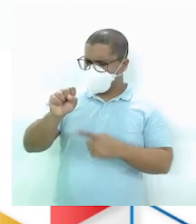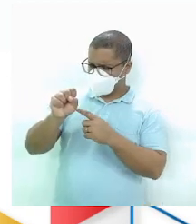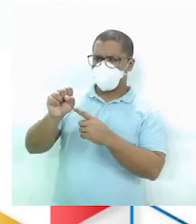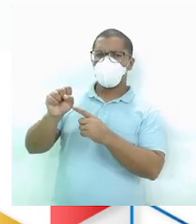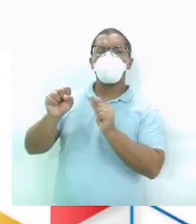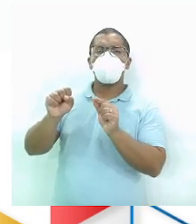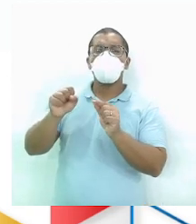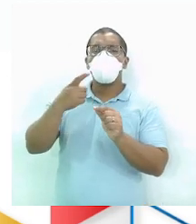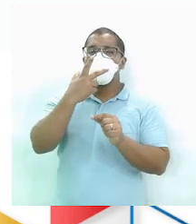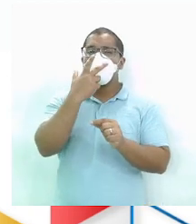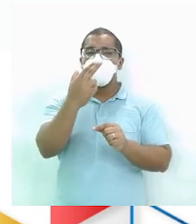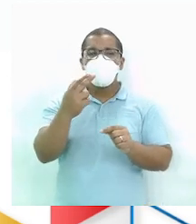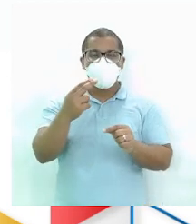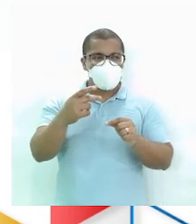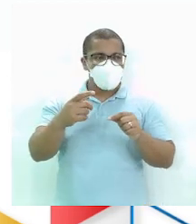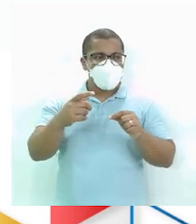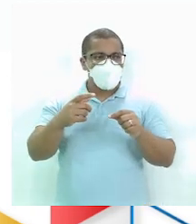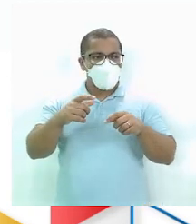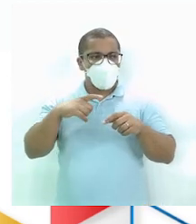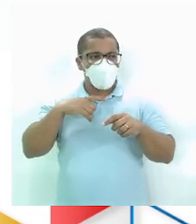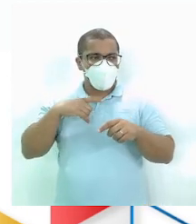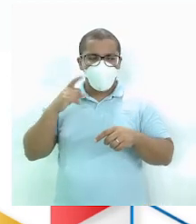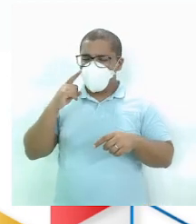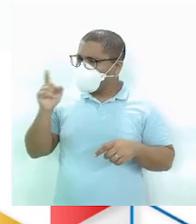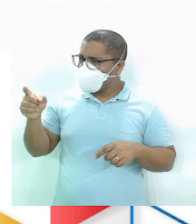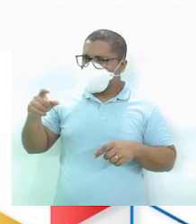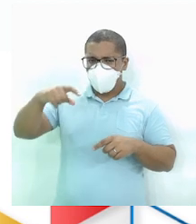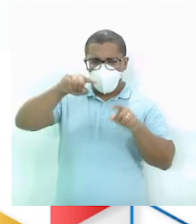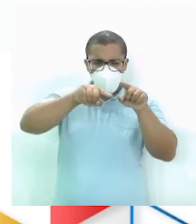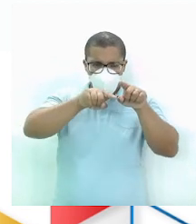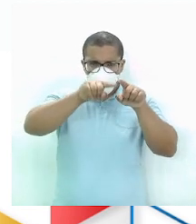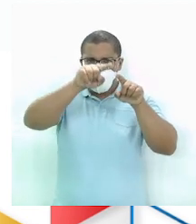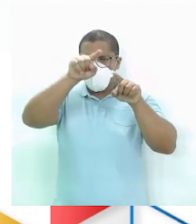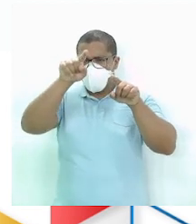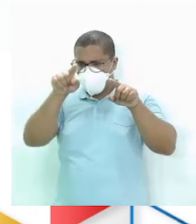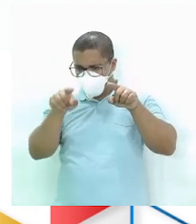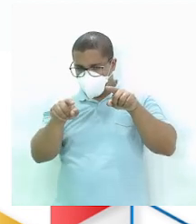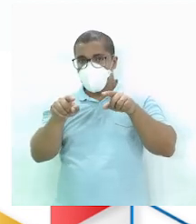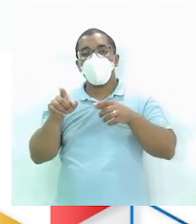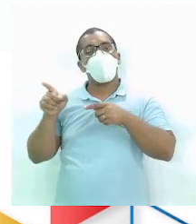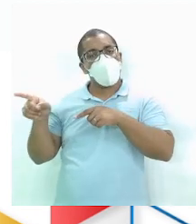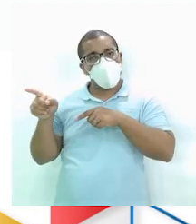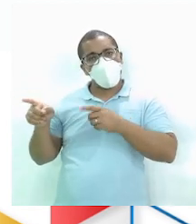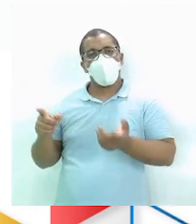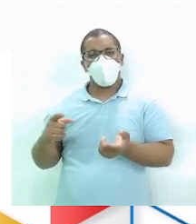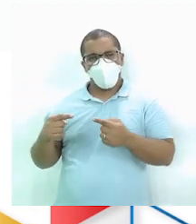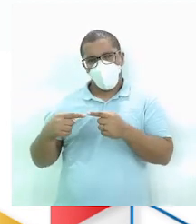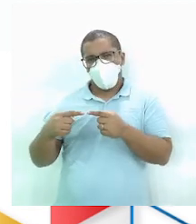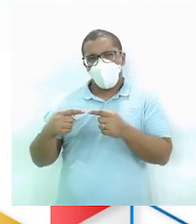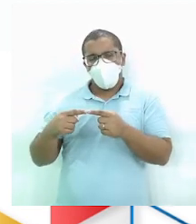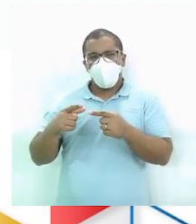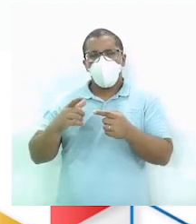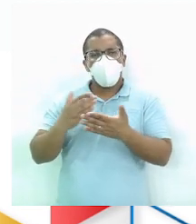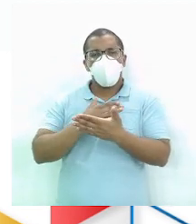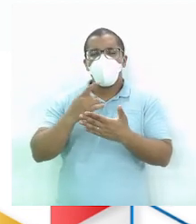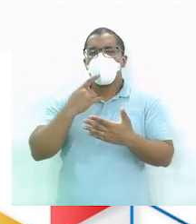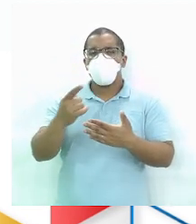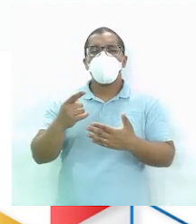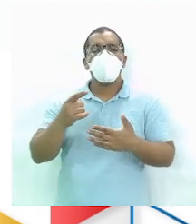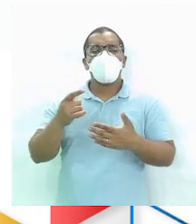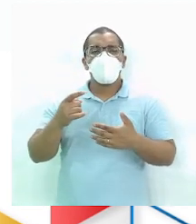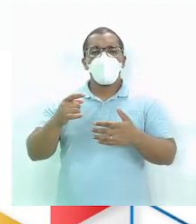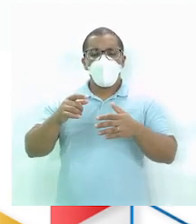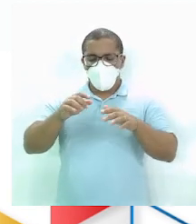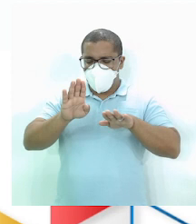ferradura Esse desenho aí embaixo Que faz essa curva aí Muitos também chamam O osso do calcanhar